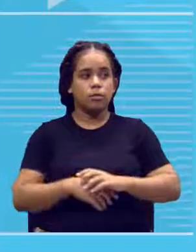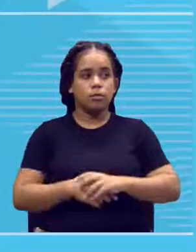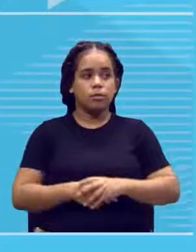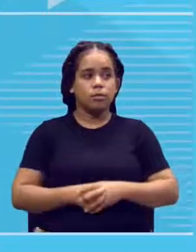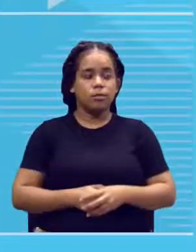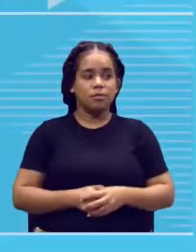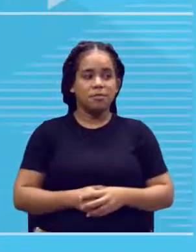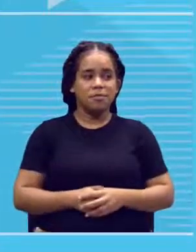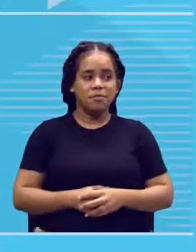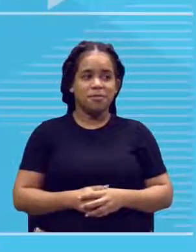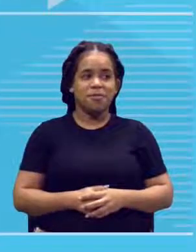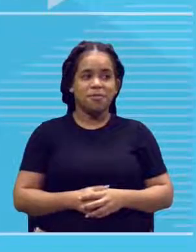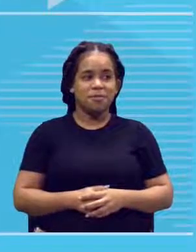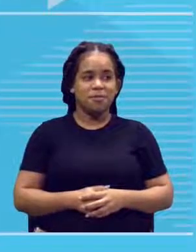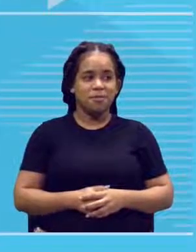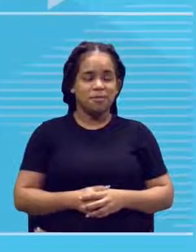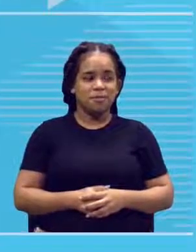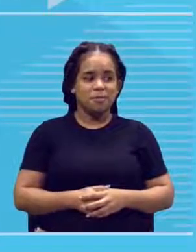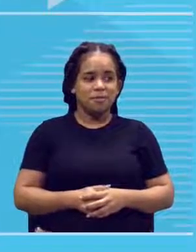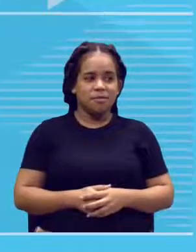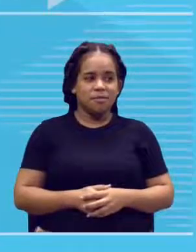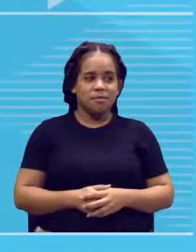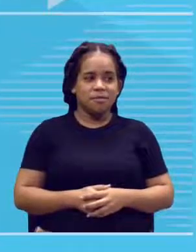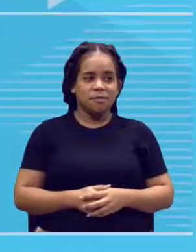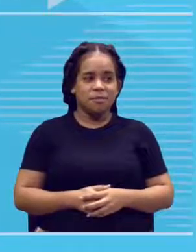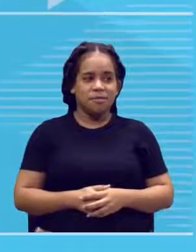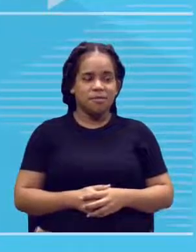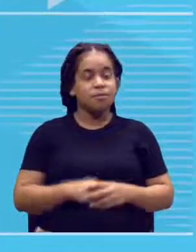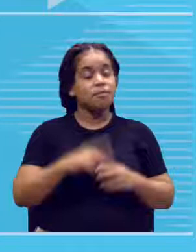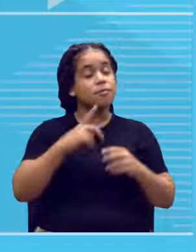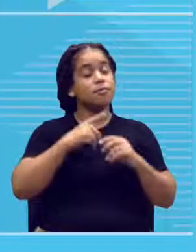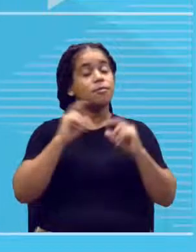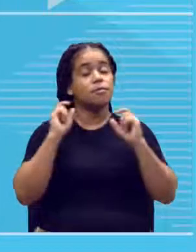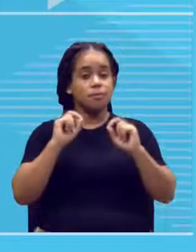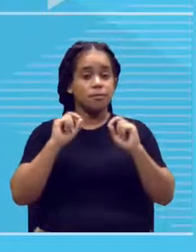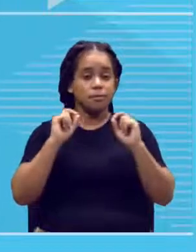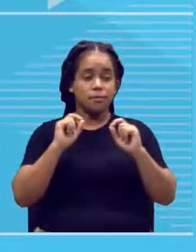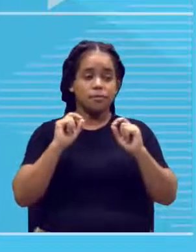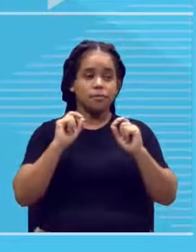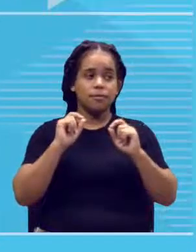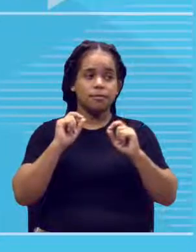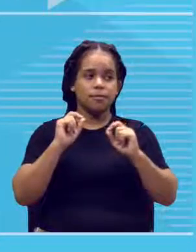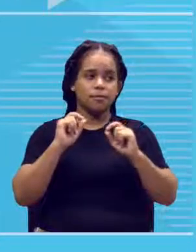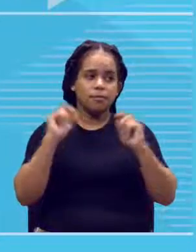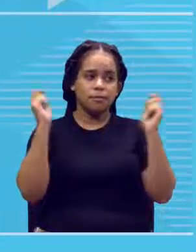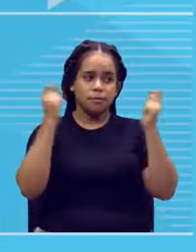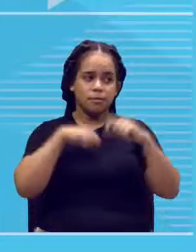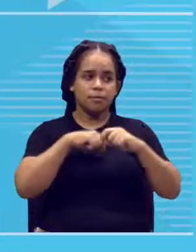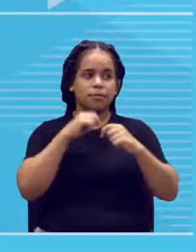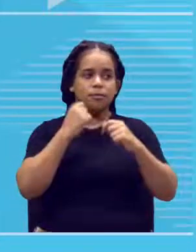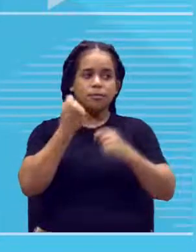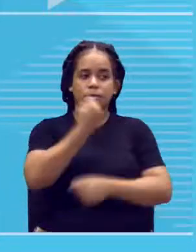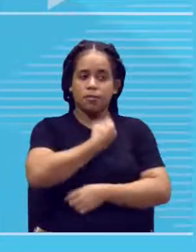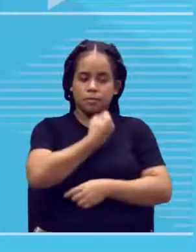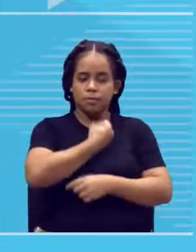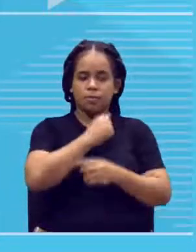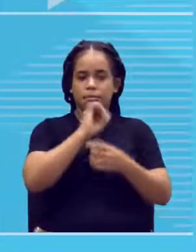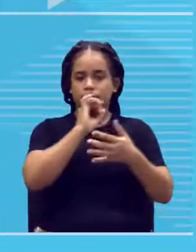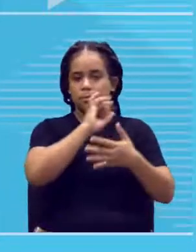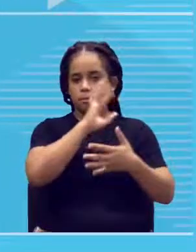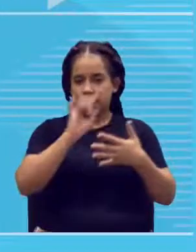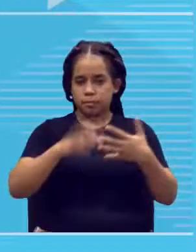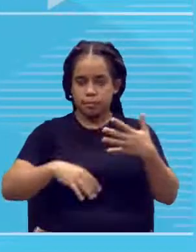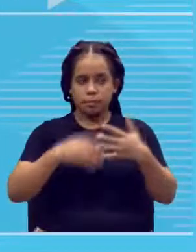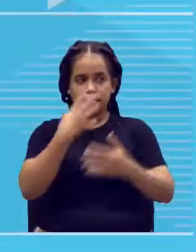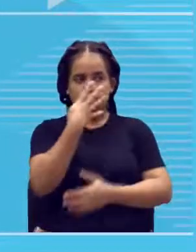Delay. Então, a gente vai ter aqui, ó, o seguinte. A gente pode numerar cada um desses cromossomos. E